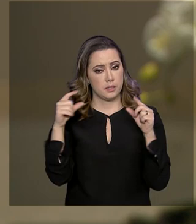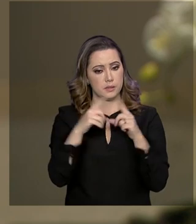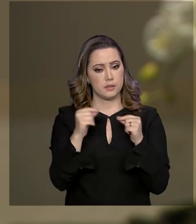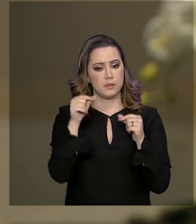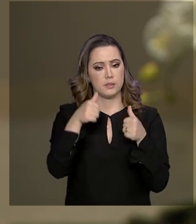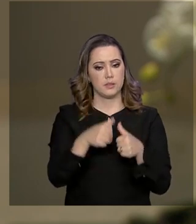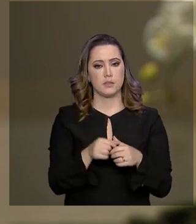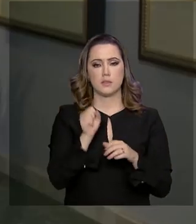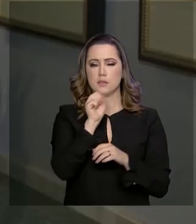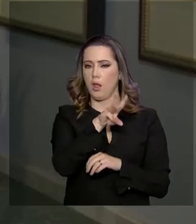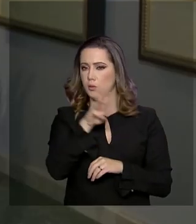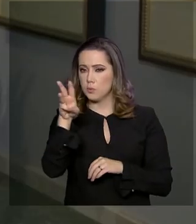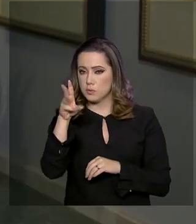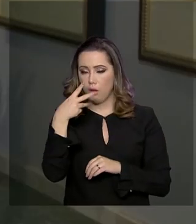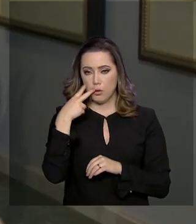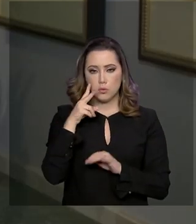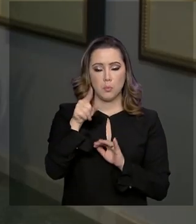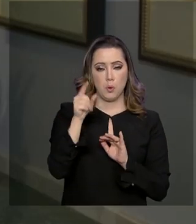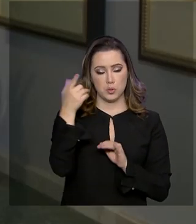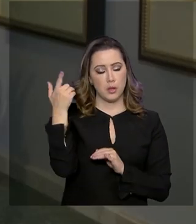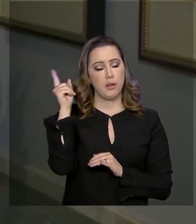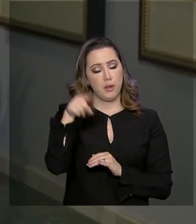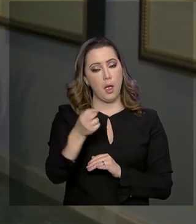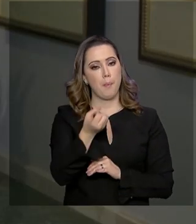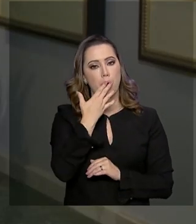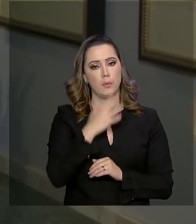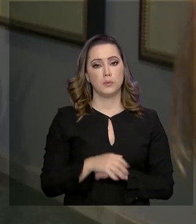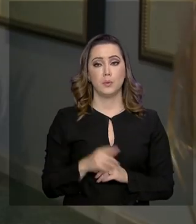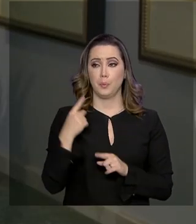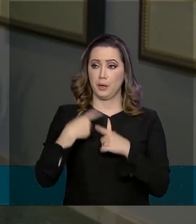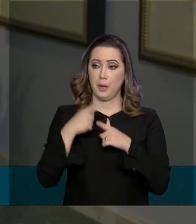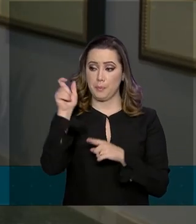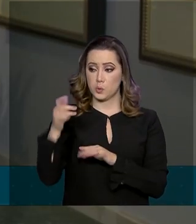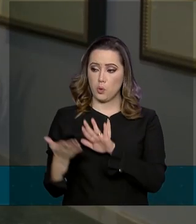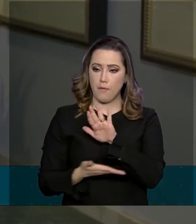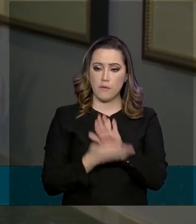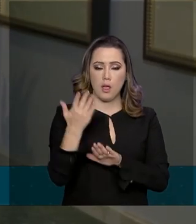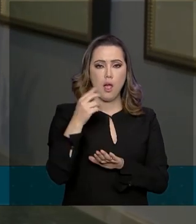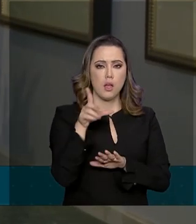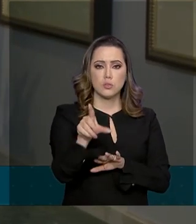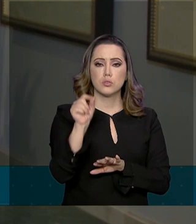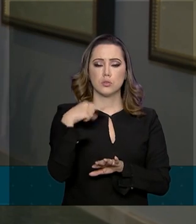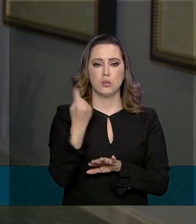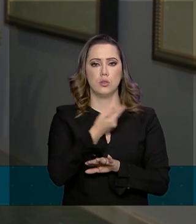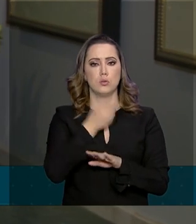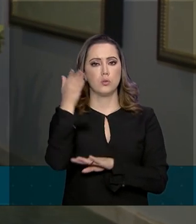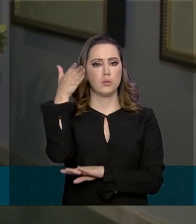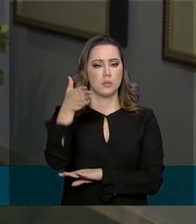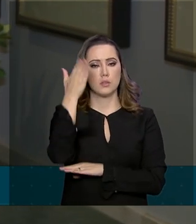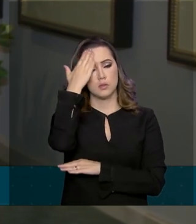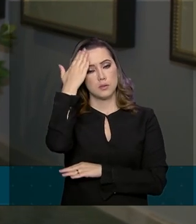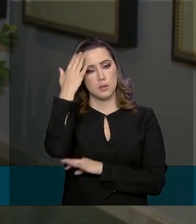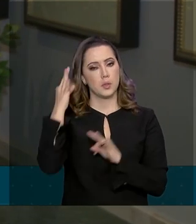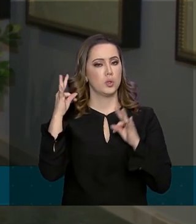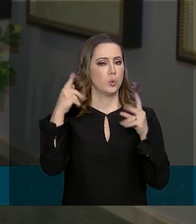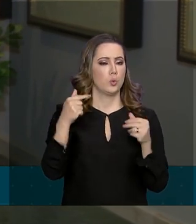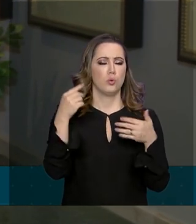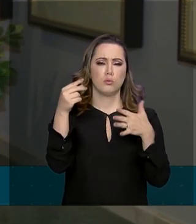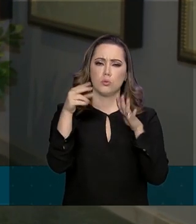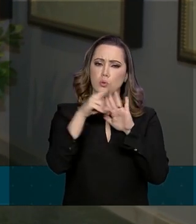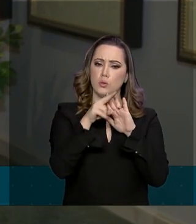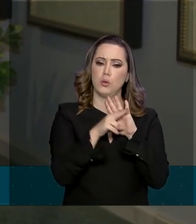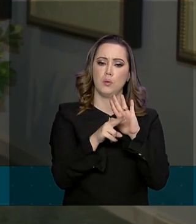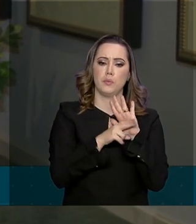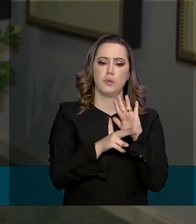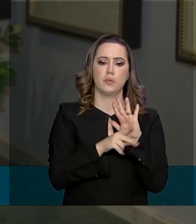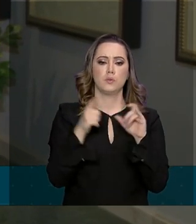prova de qualidade. O cliente viaja, ele escolhe nosso hotel já sabendo que ele está dentro de todas as normas